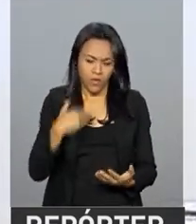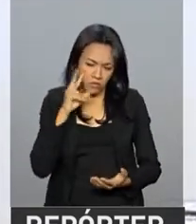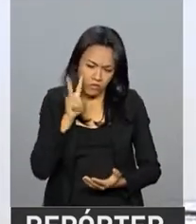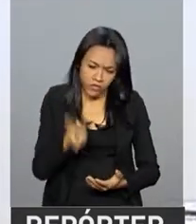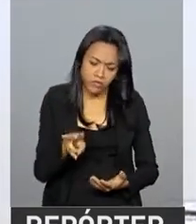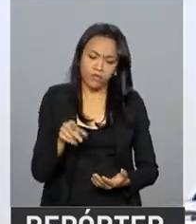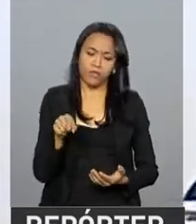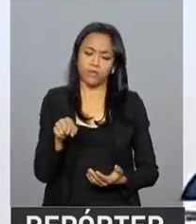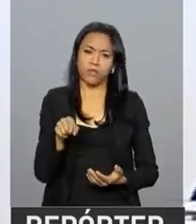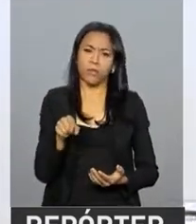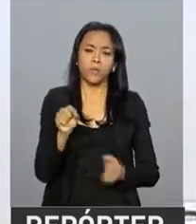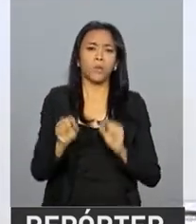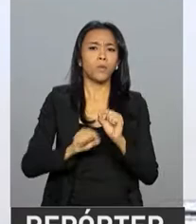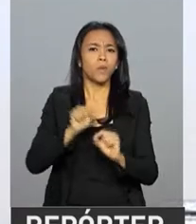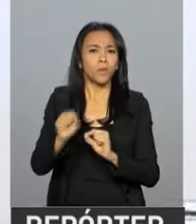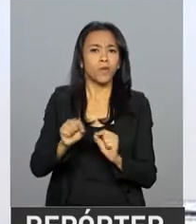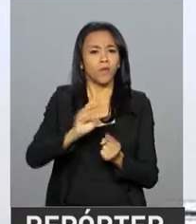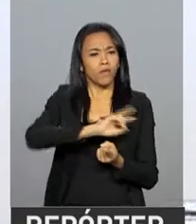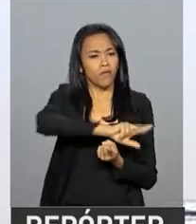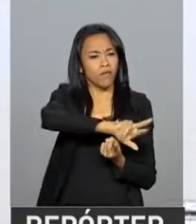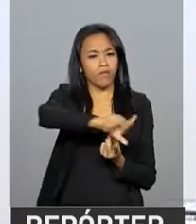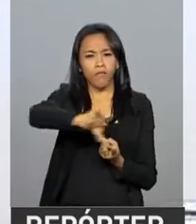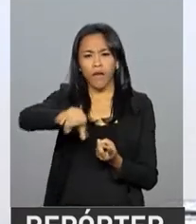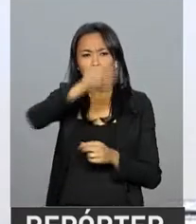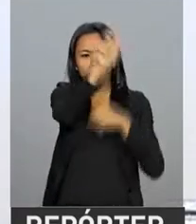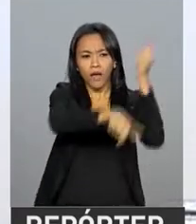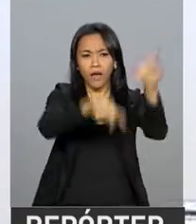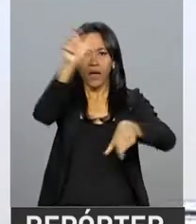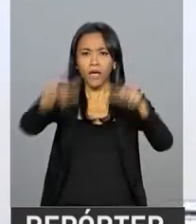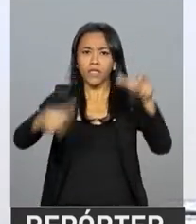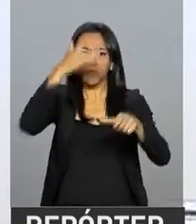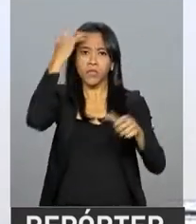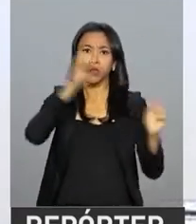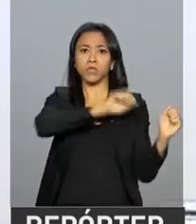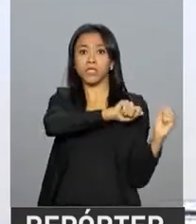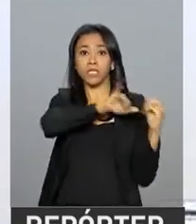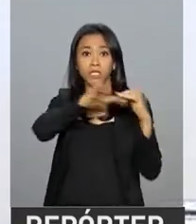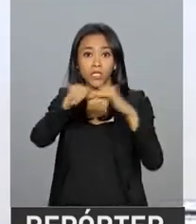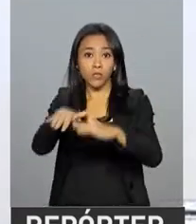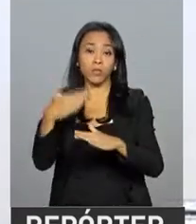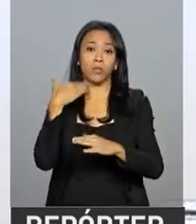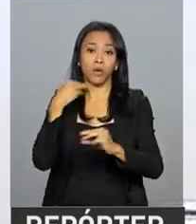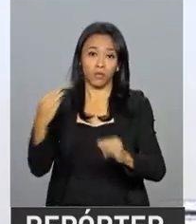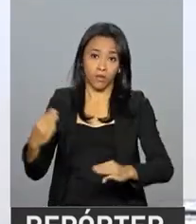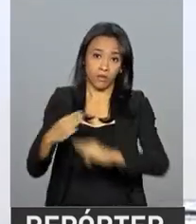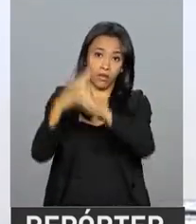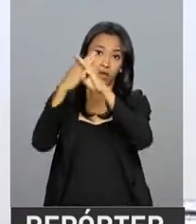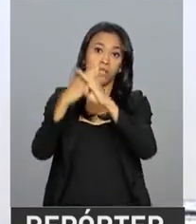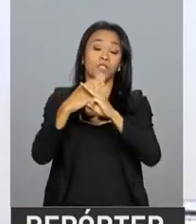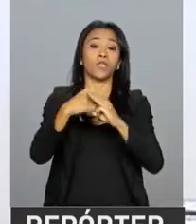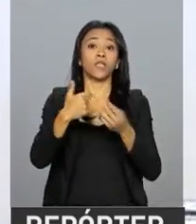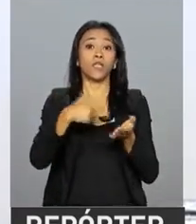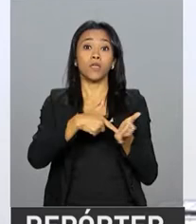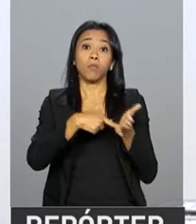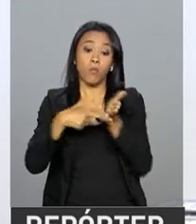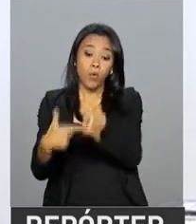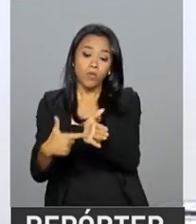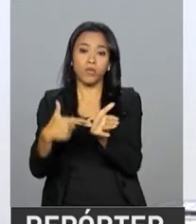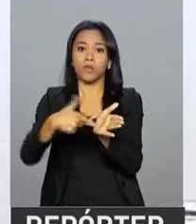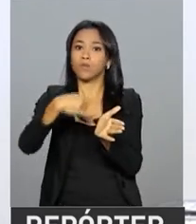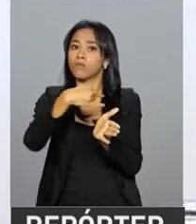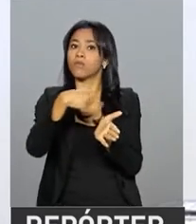vezes, com muitos trabalhadores indo à agência da Caixa e apresentando a documentação